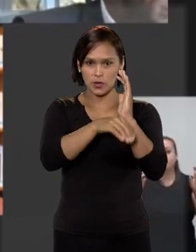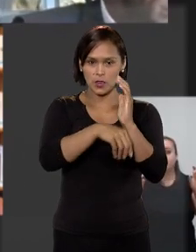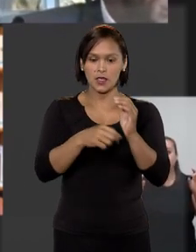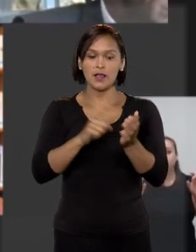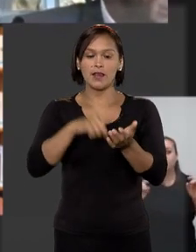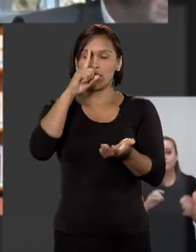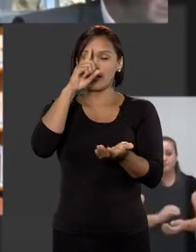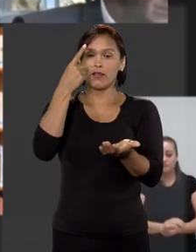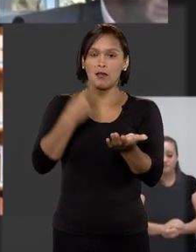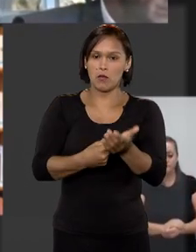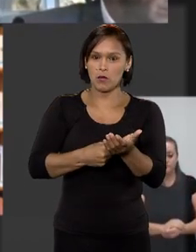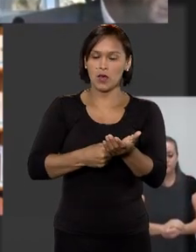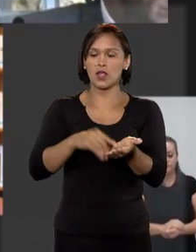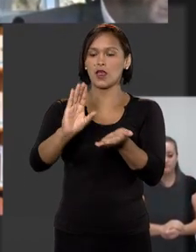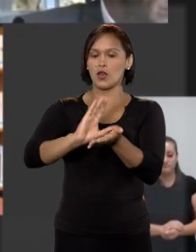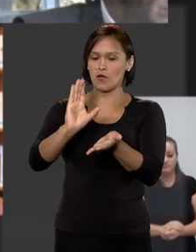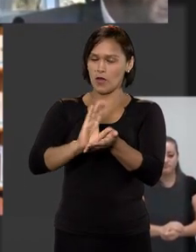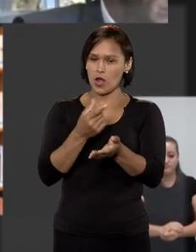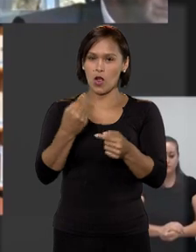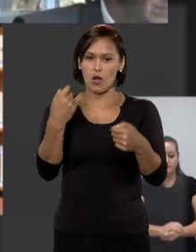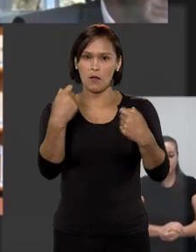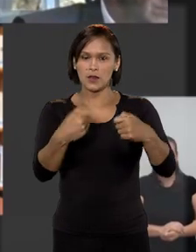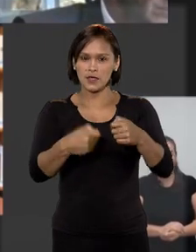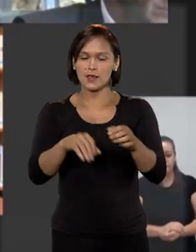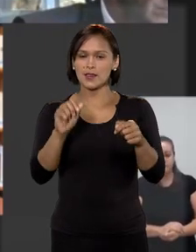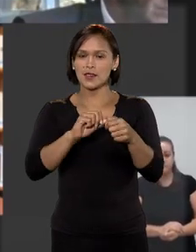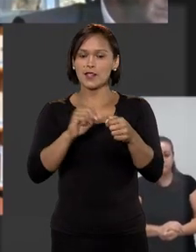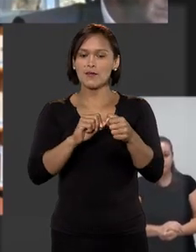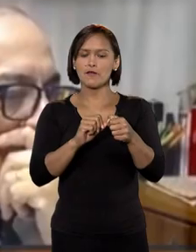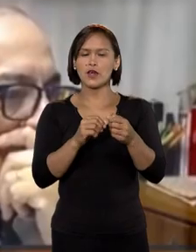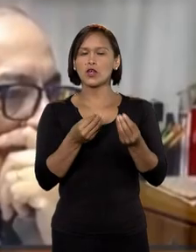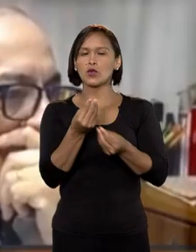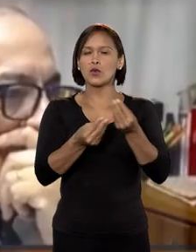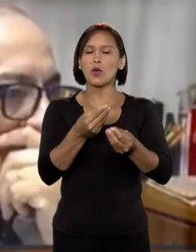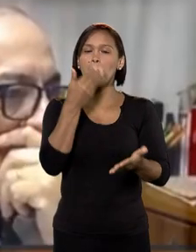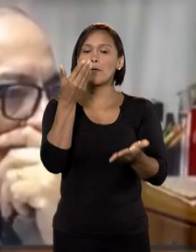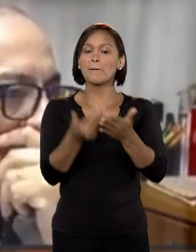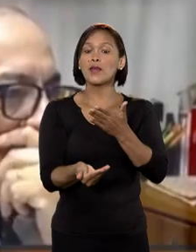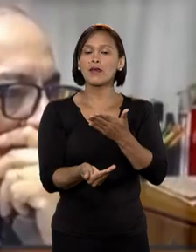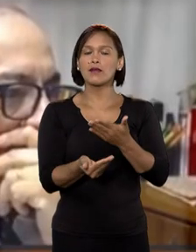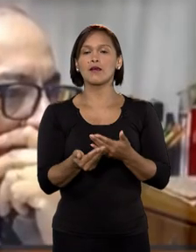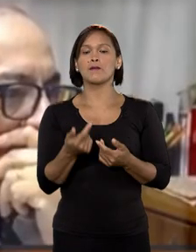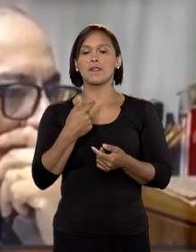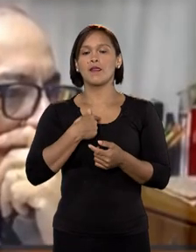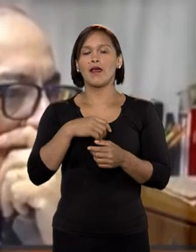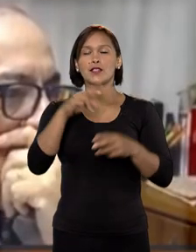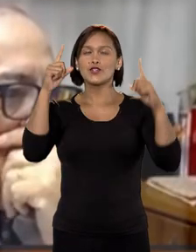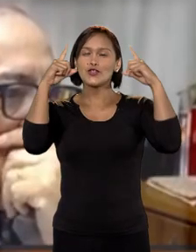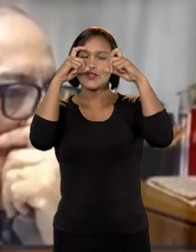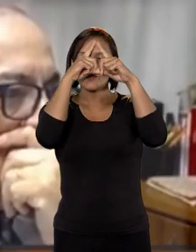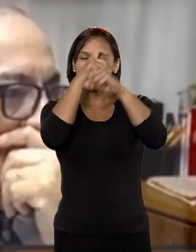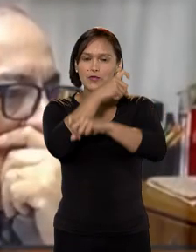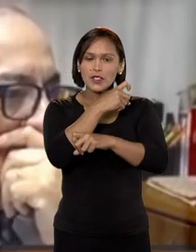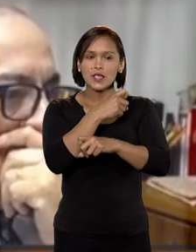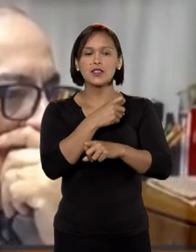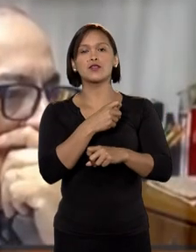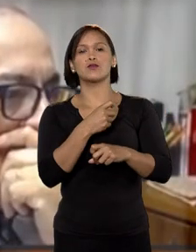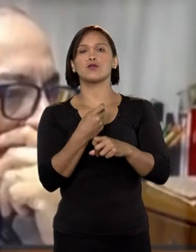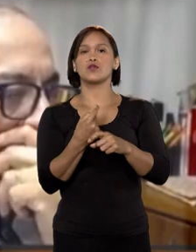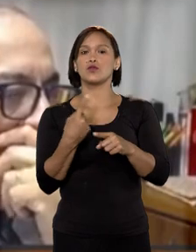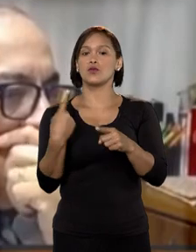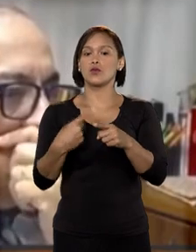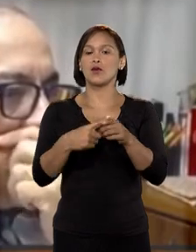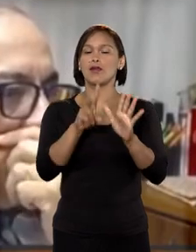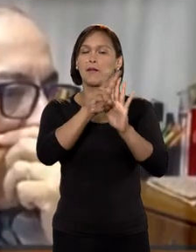determina que a indenização seja medida pela extensão do dano. Herman Benjamin disse ser difícil imaginar prejuízo pessoal mais